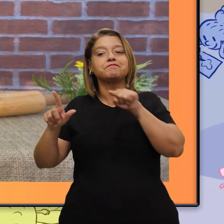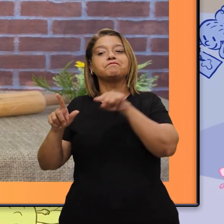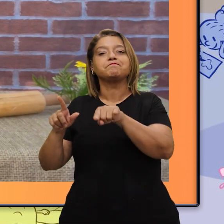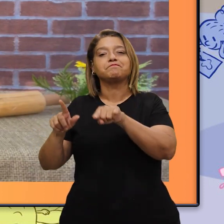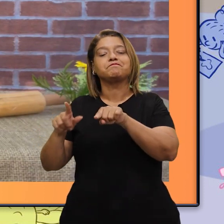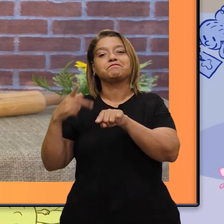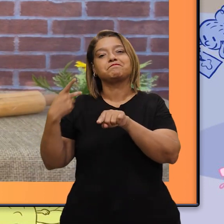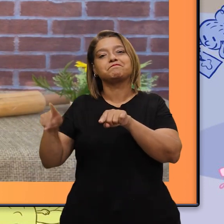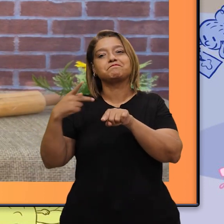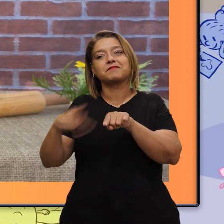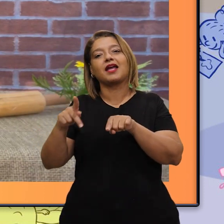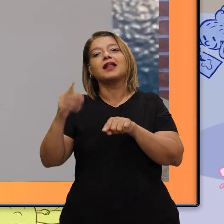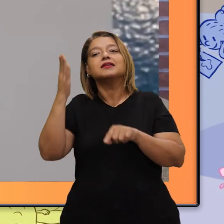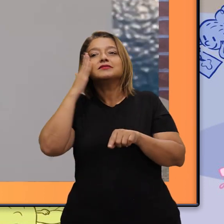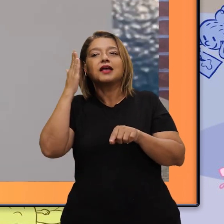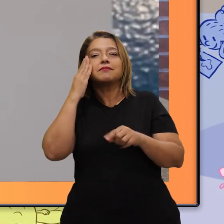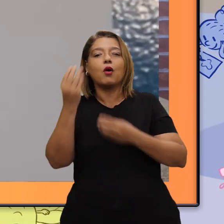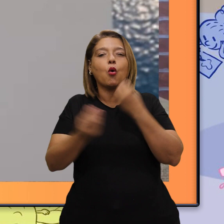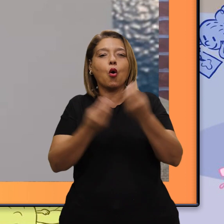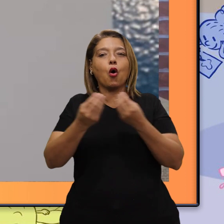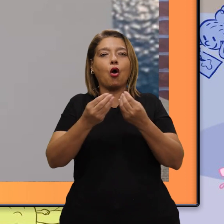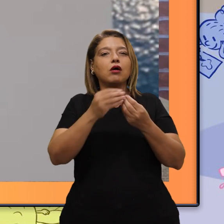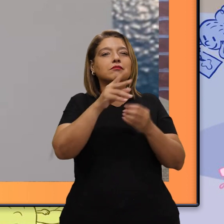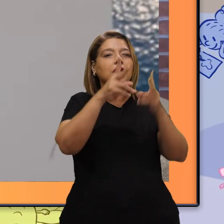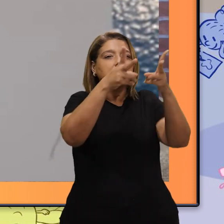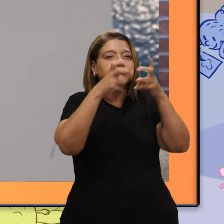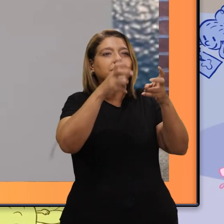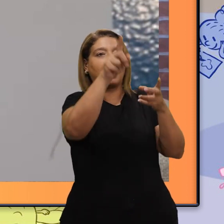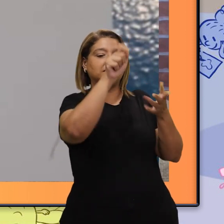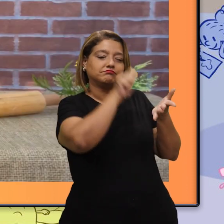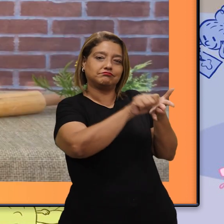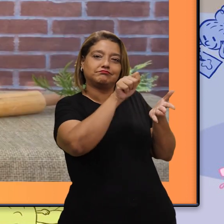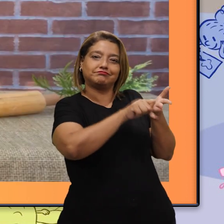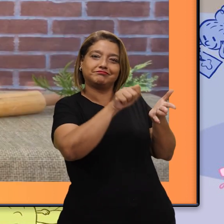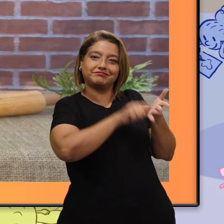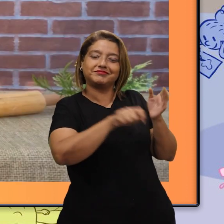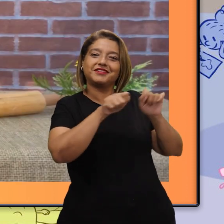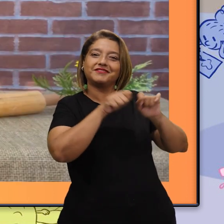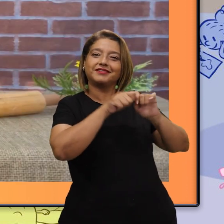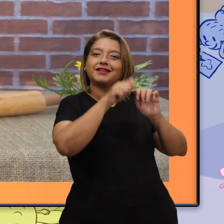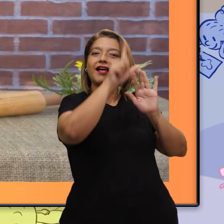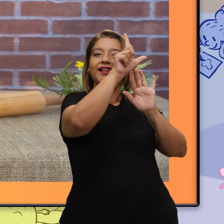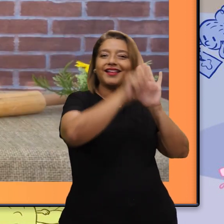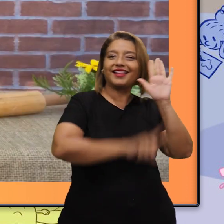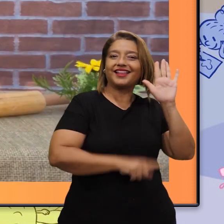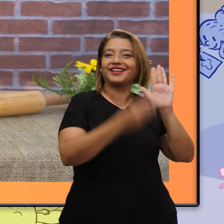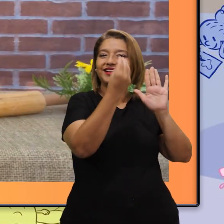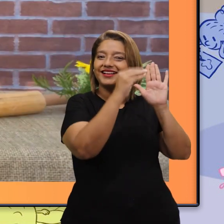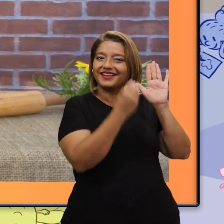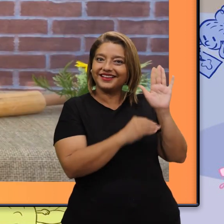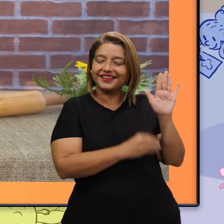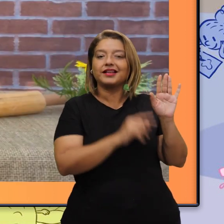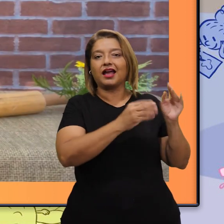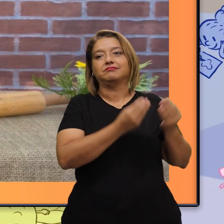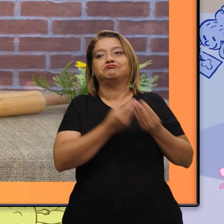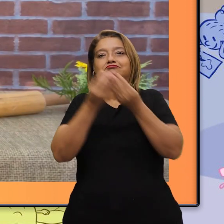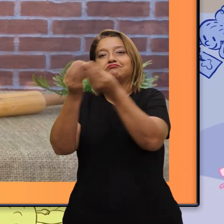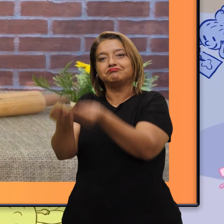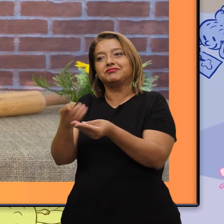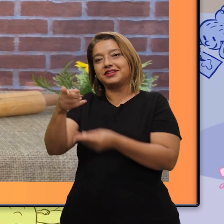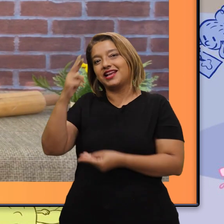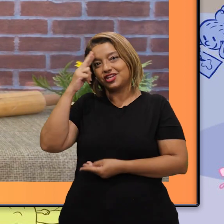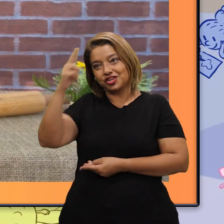fizeram as suas hipóteses de escrita através da construção de uma lista de produtos que seria